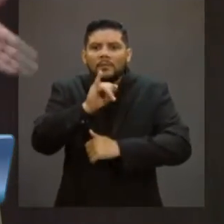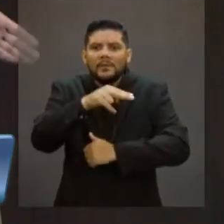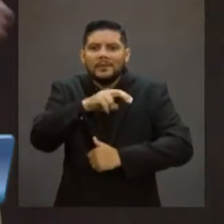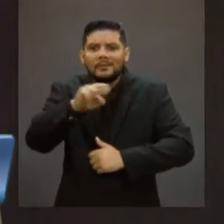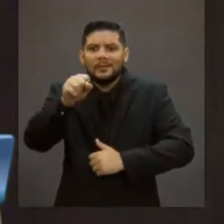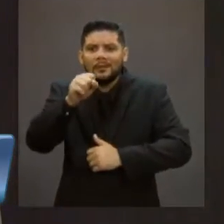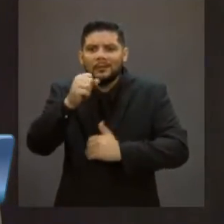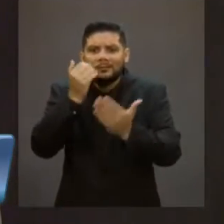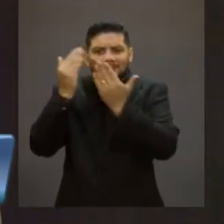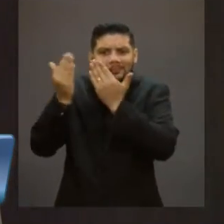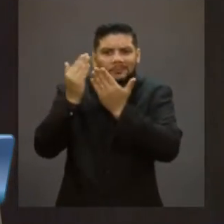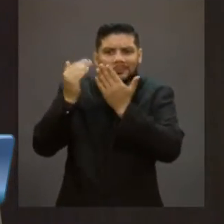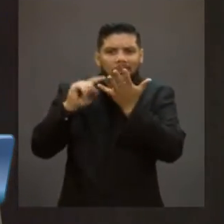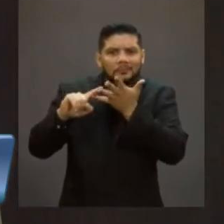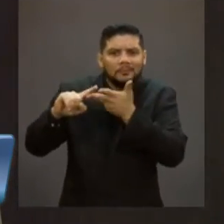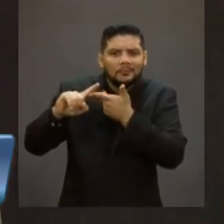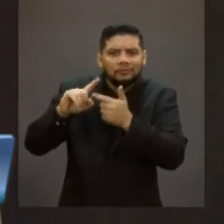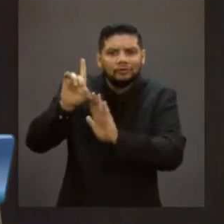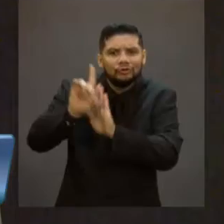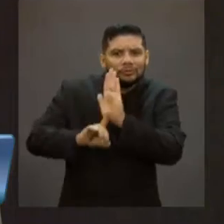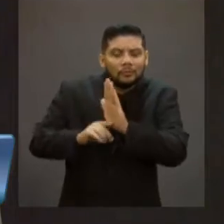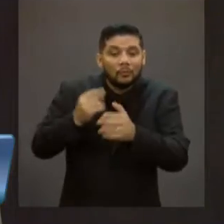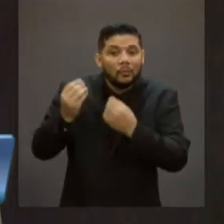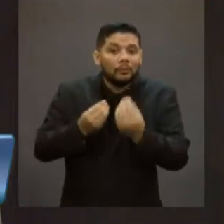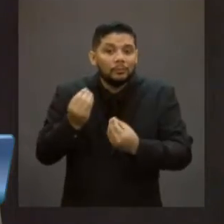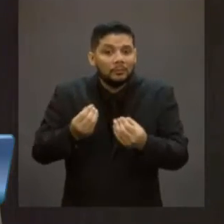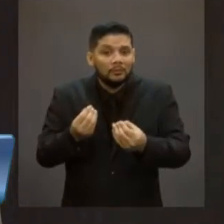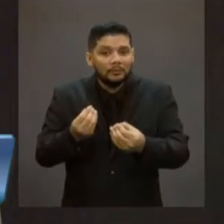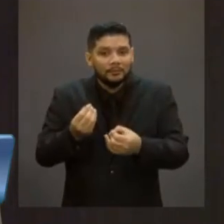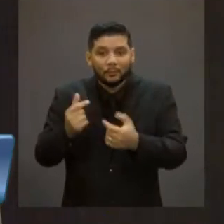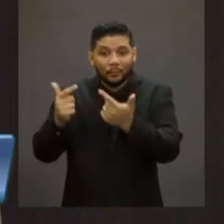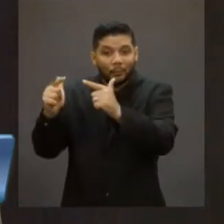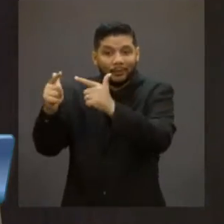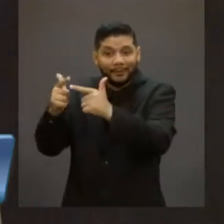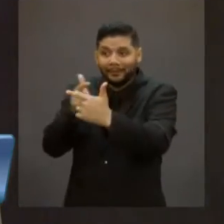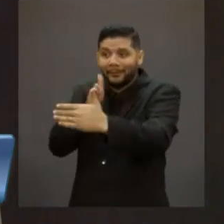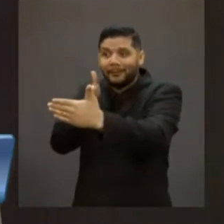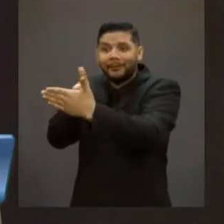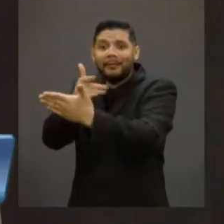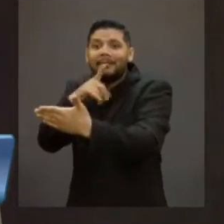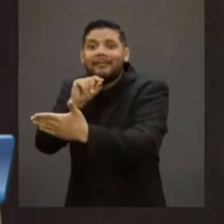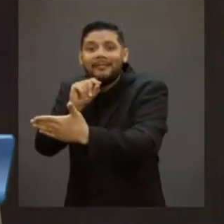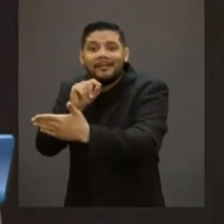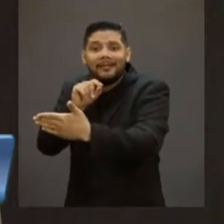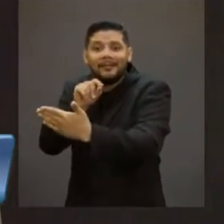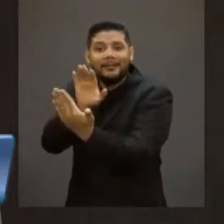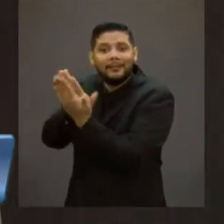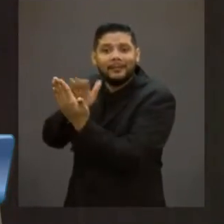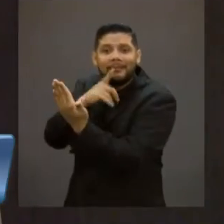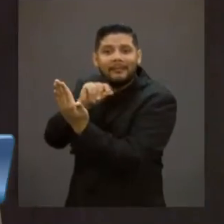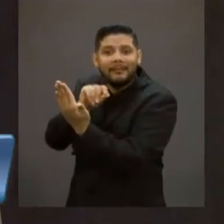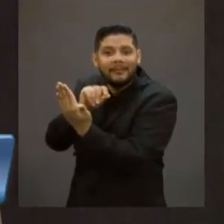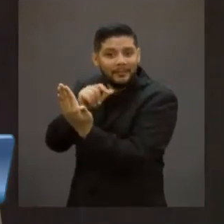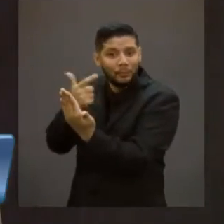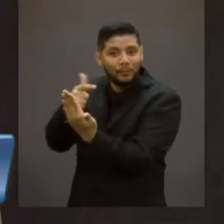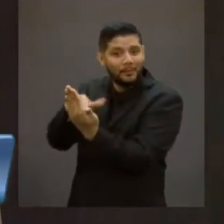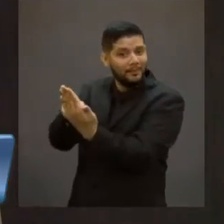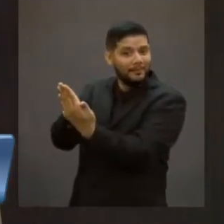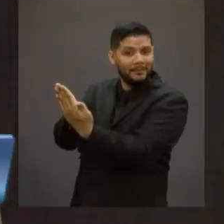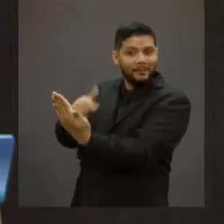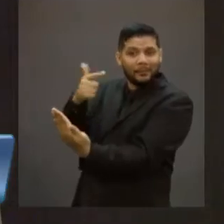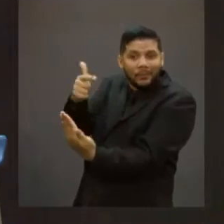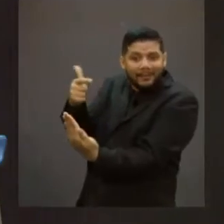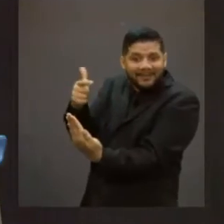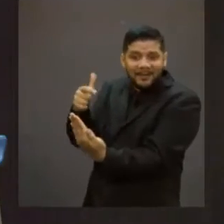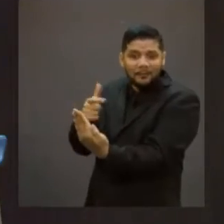acessar o benefício da Seguridade Social. é um absurdo. Este governo é um governo dos absurdos. É